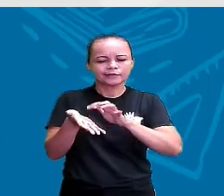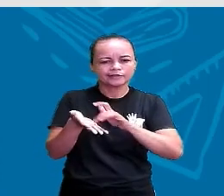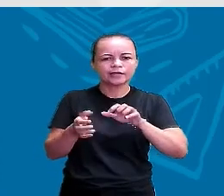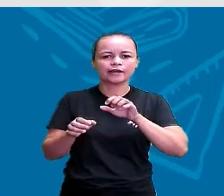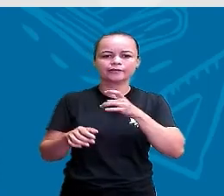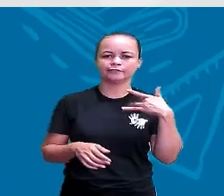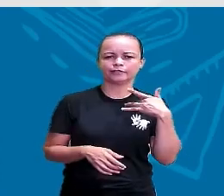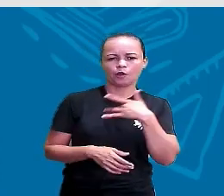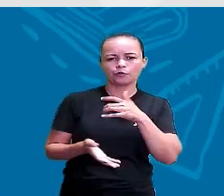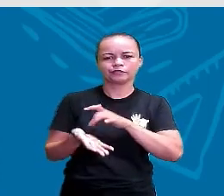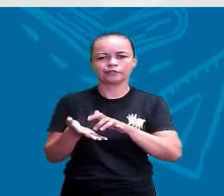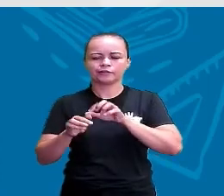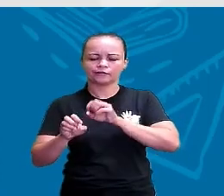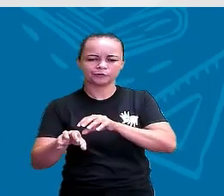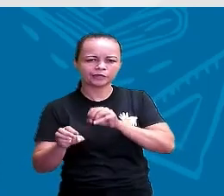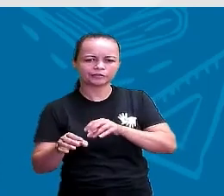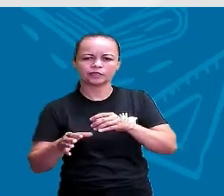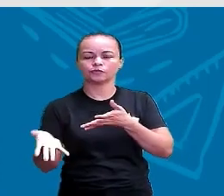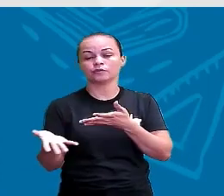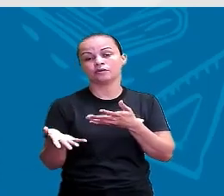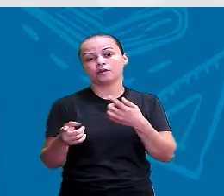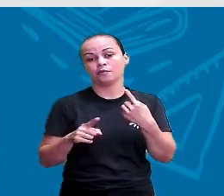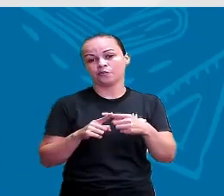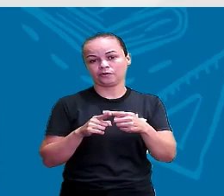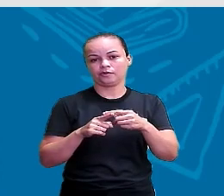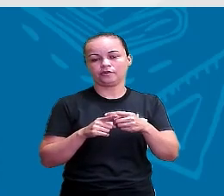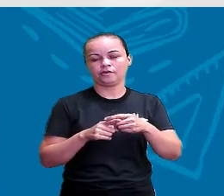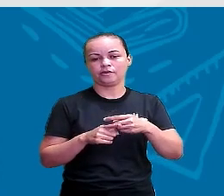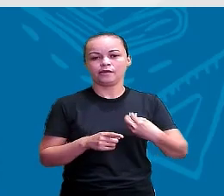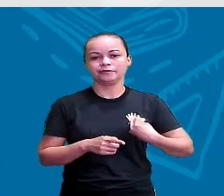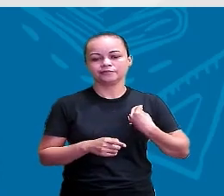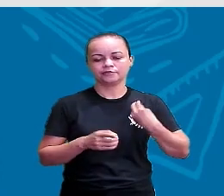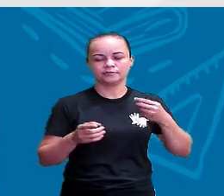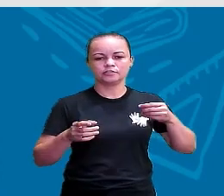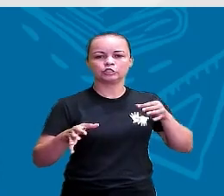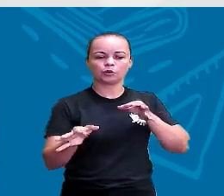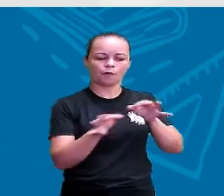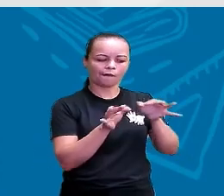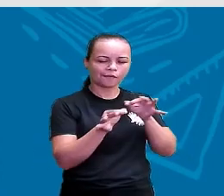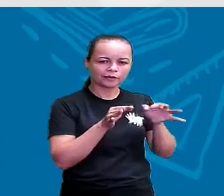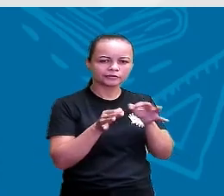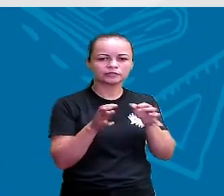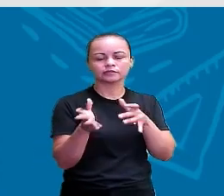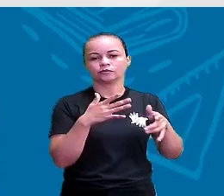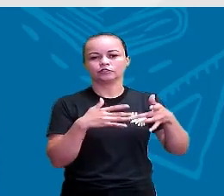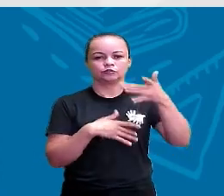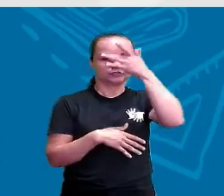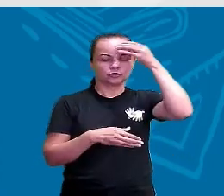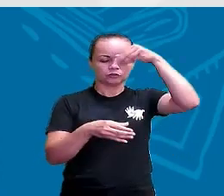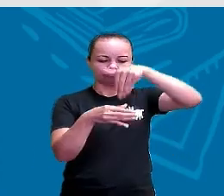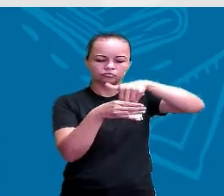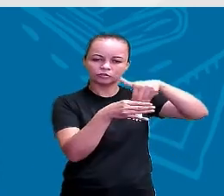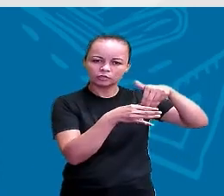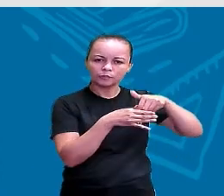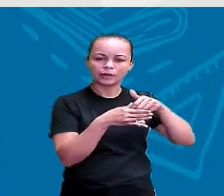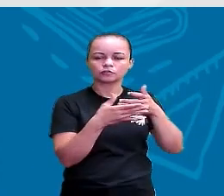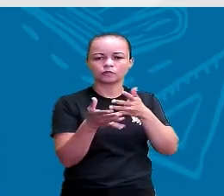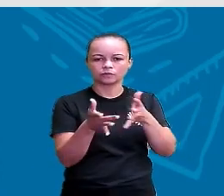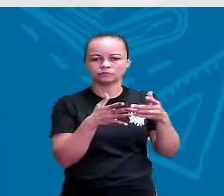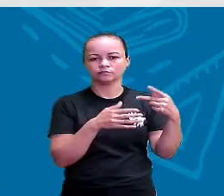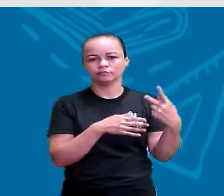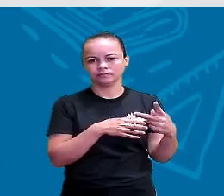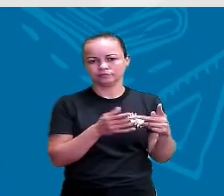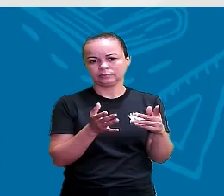organização, essas pessoas são eleitas pelo povo para tomar decisões por elas. Porque se não